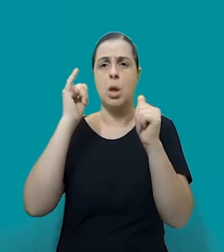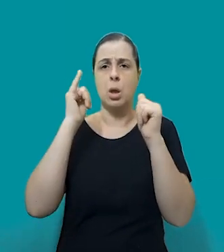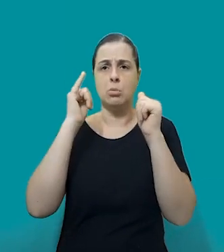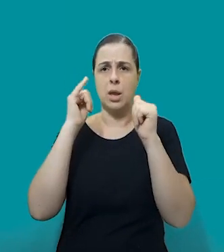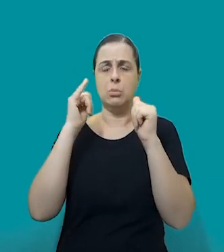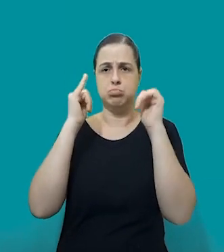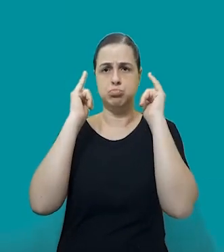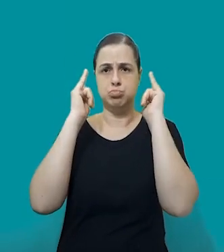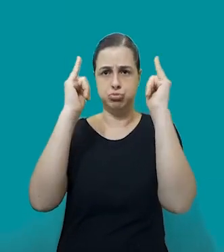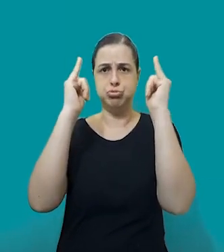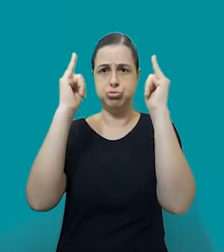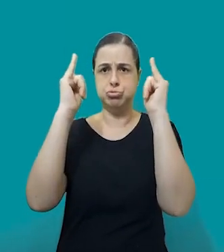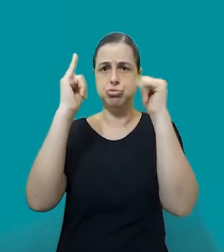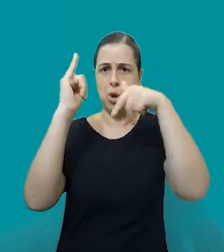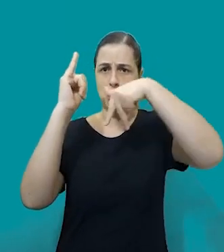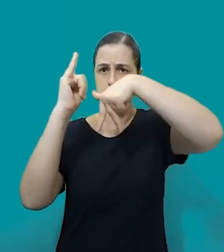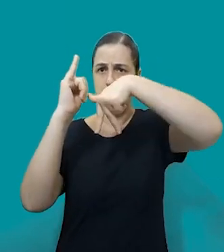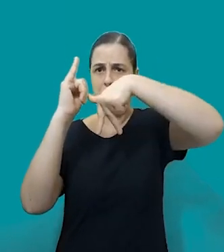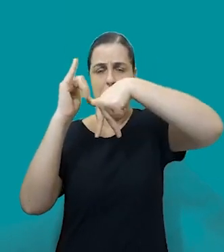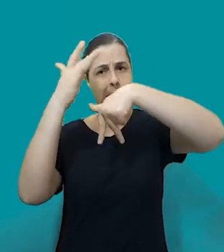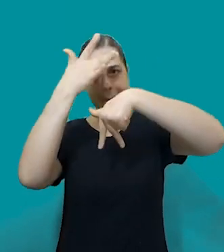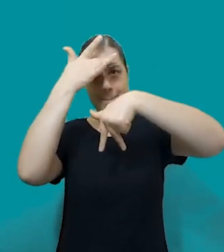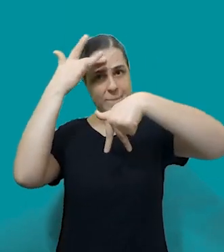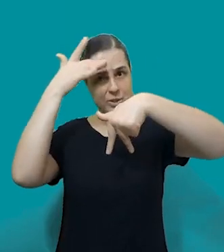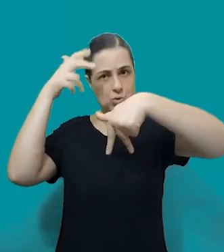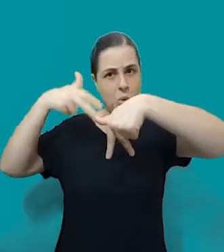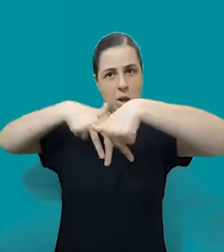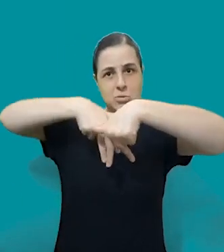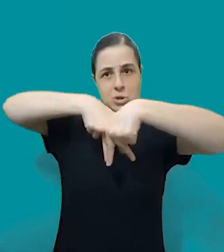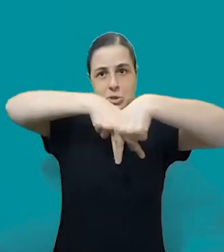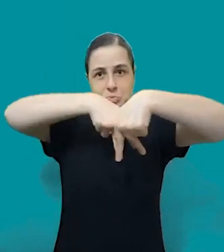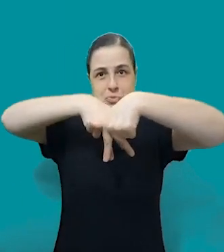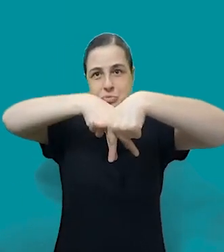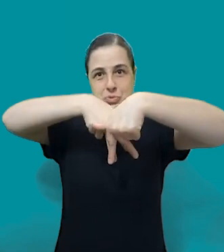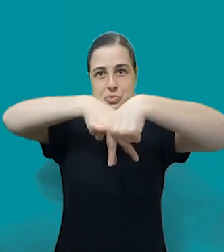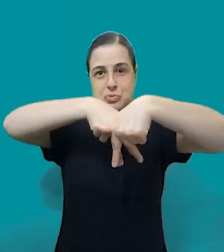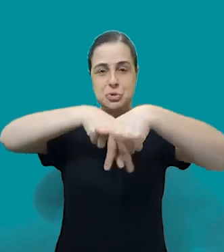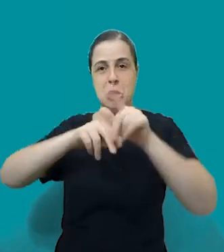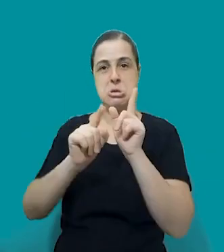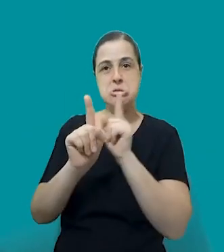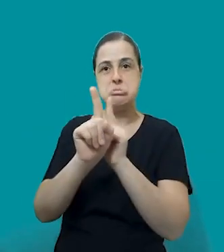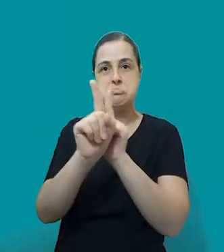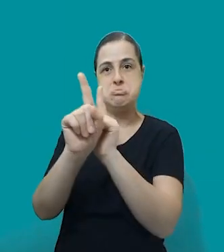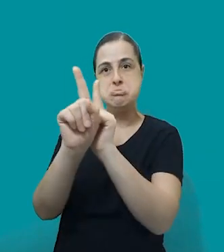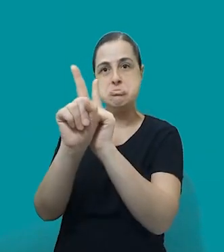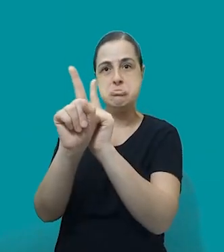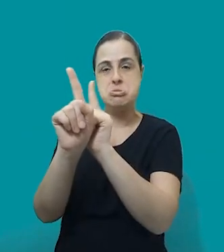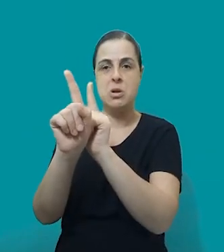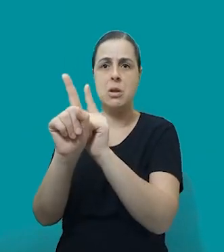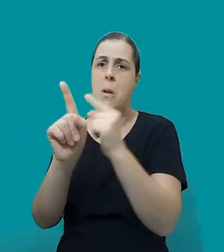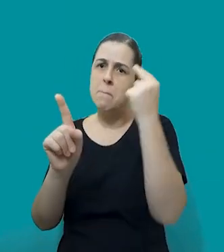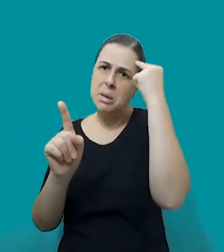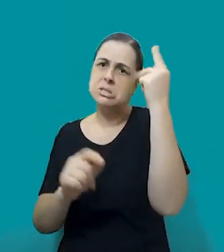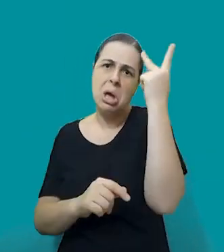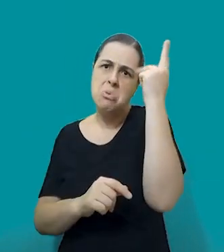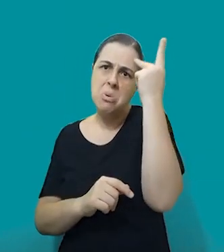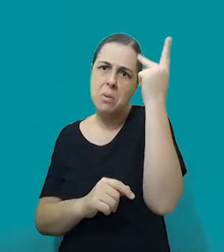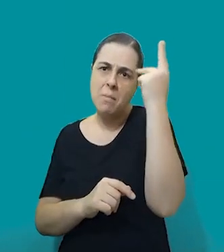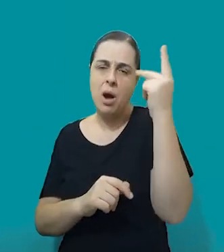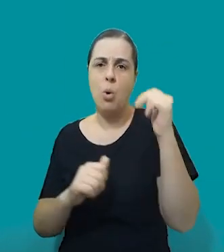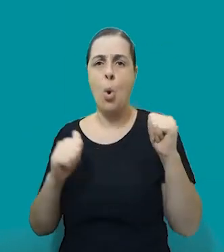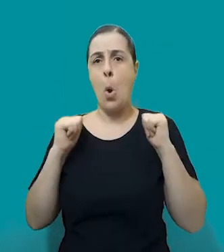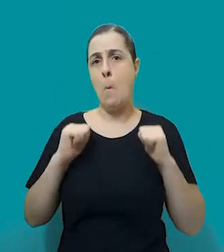me passou pela cabeça reclamar daquilo, né? A gente até reclamava ali, mudava de lugar, botava a mochila para as costas,